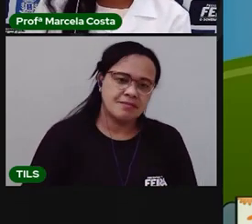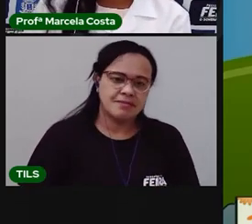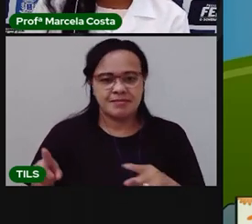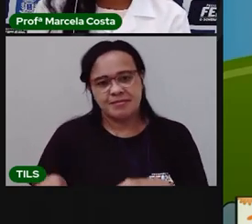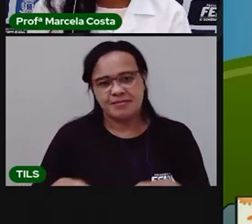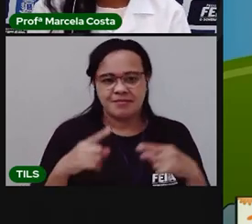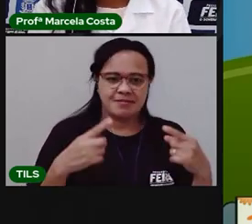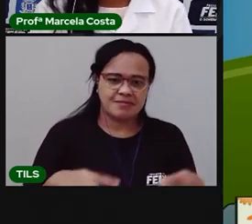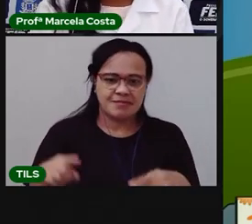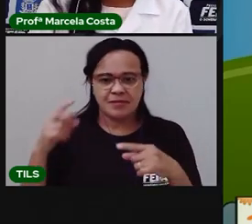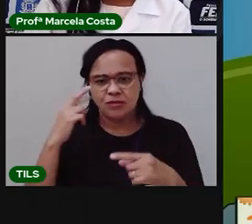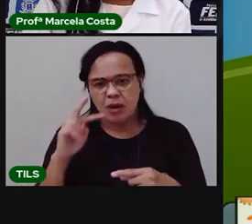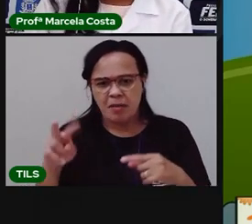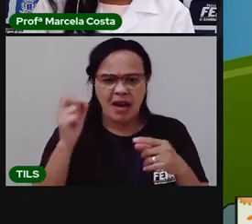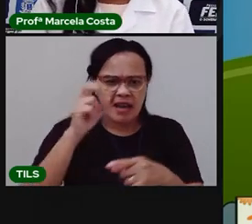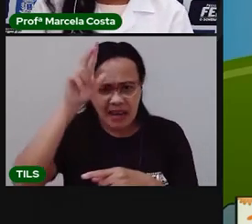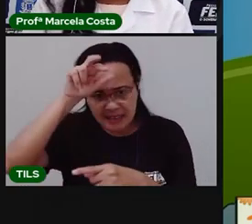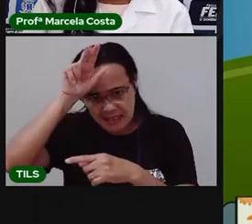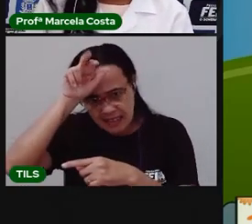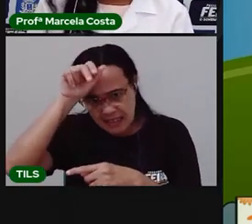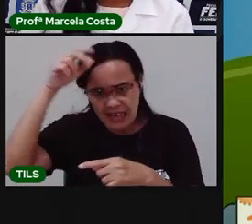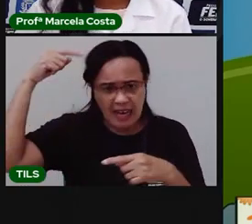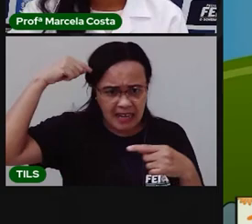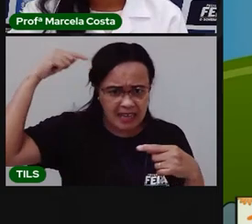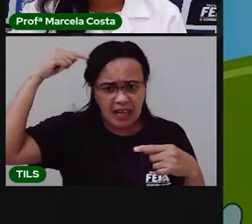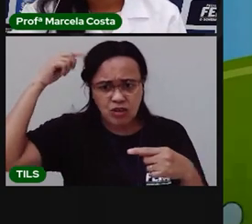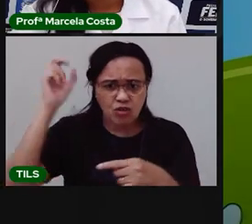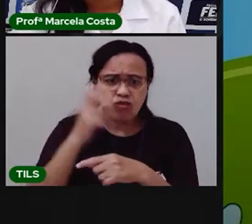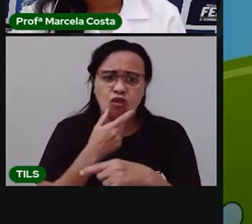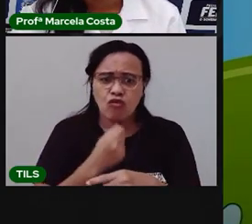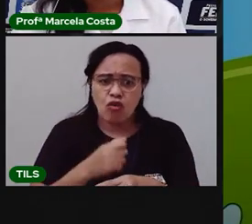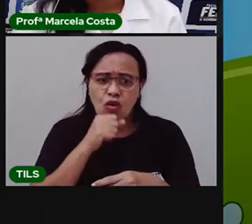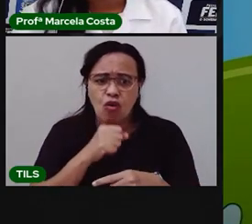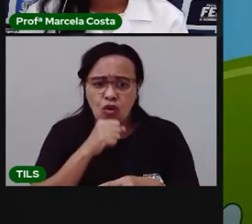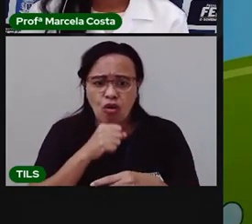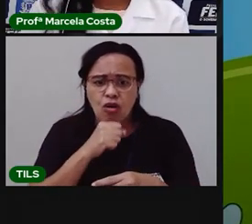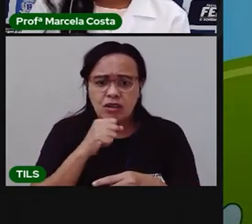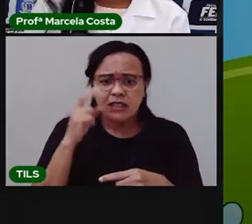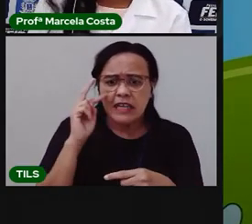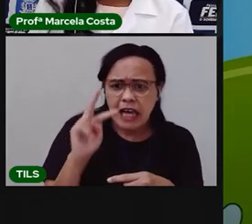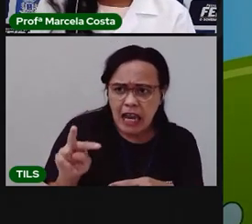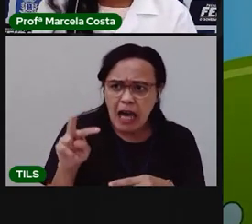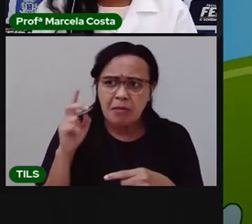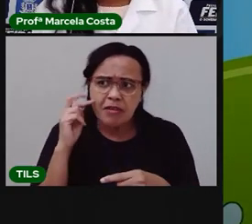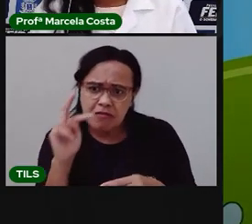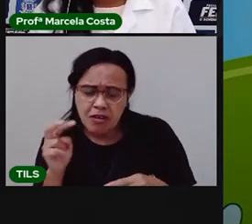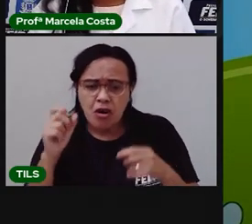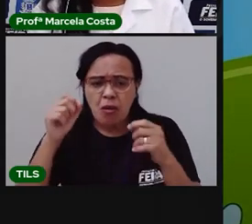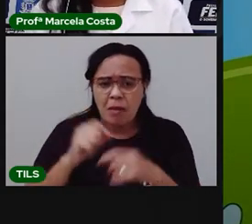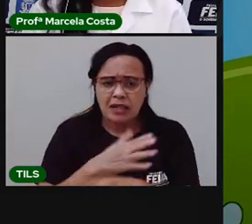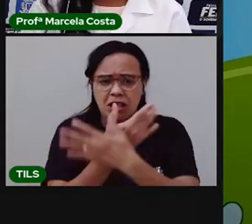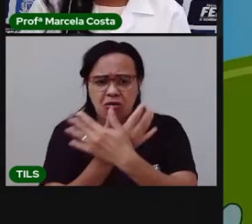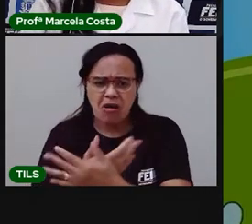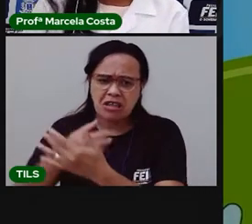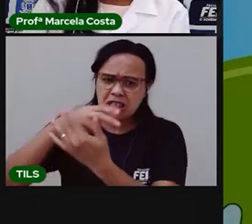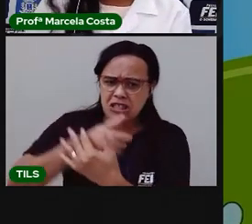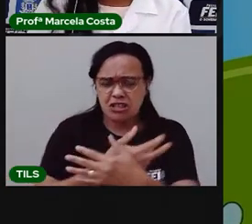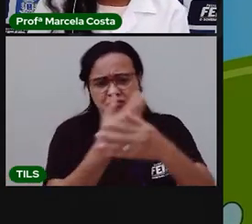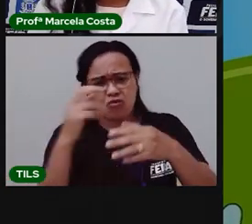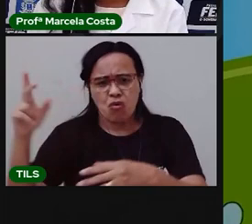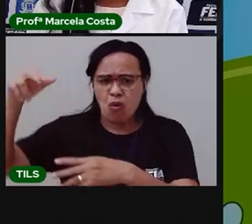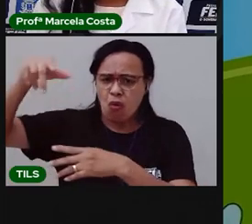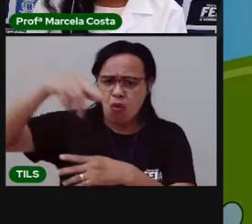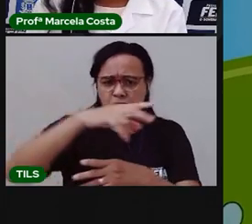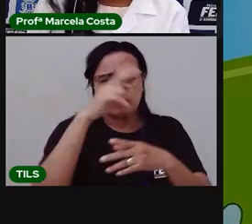Eu vi uma barata na careca do popô, assim que ela me viu, bateu asas e